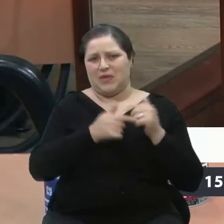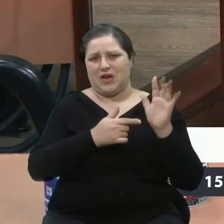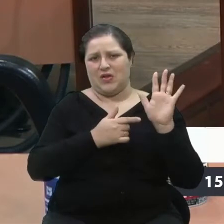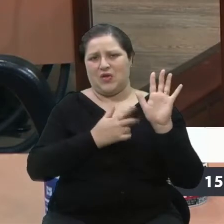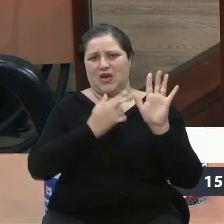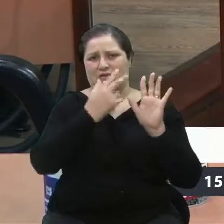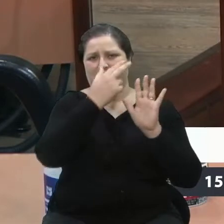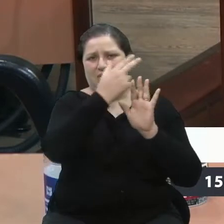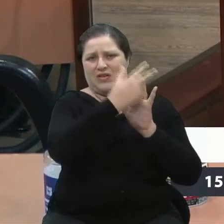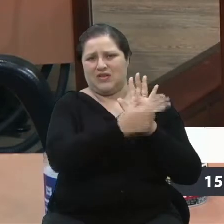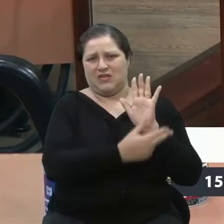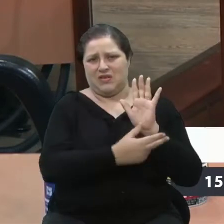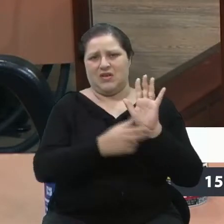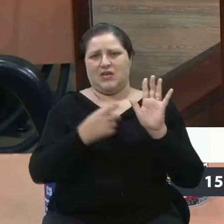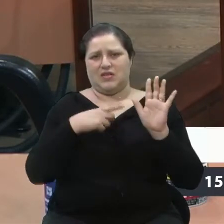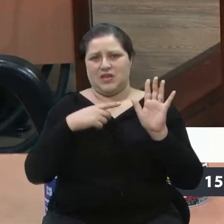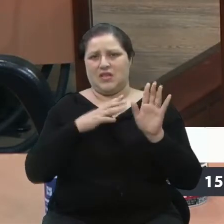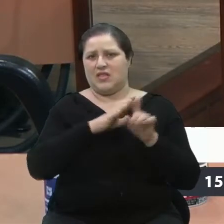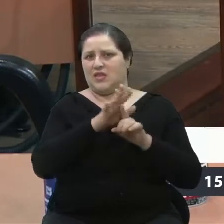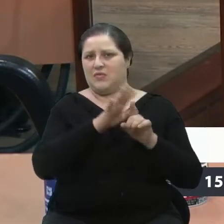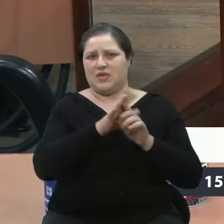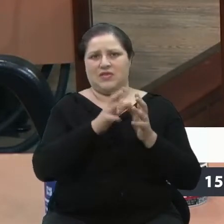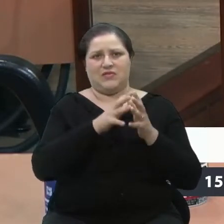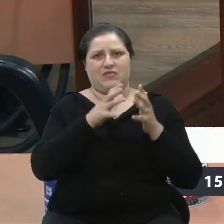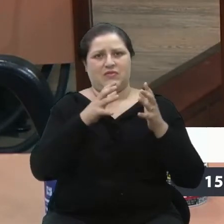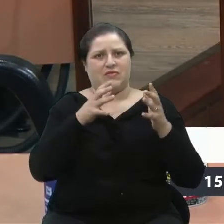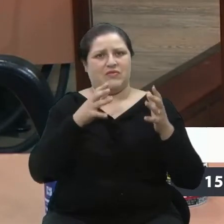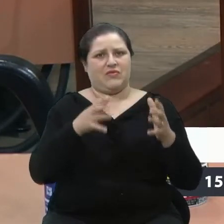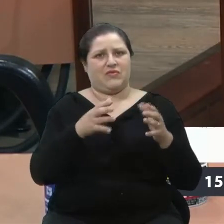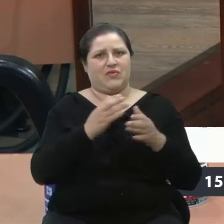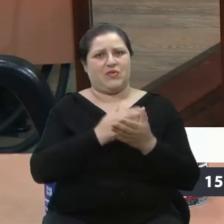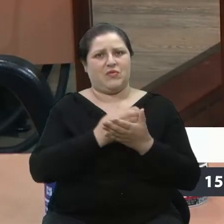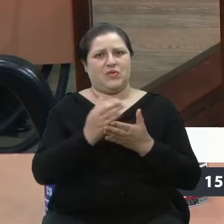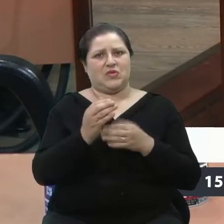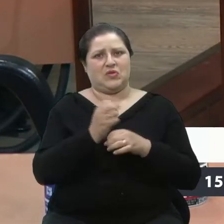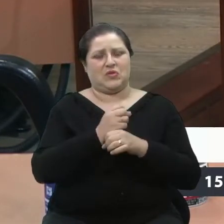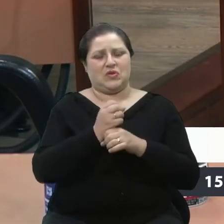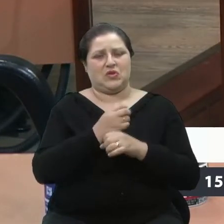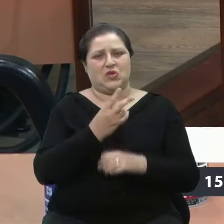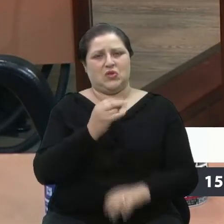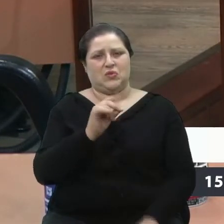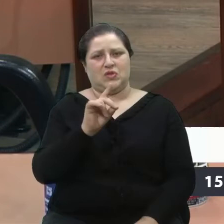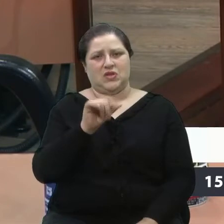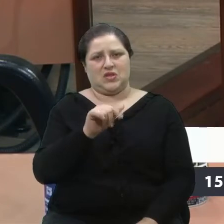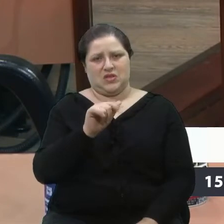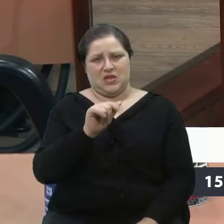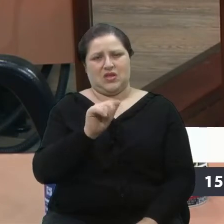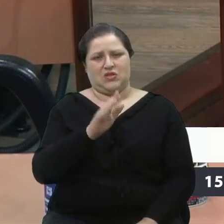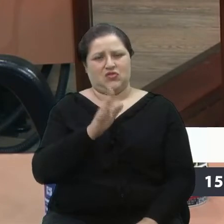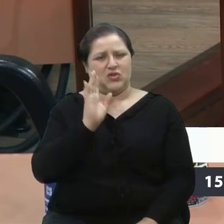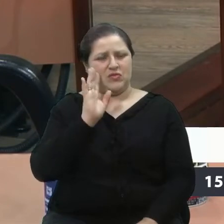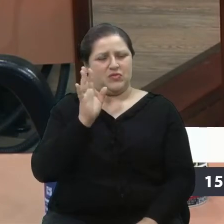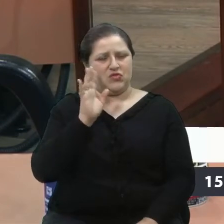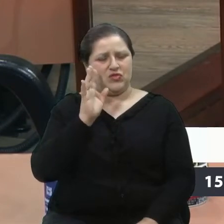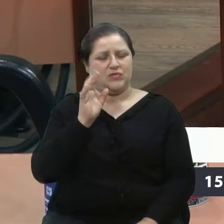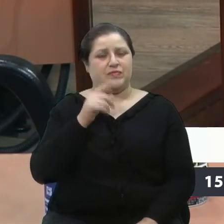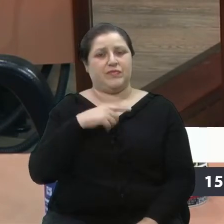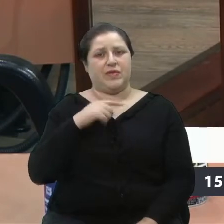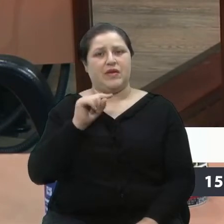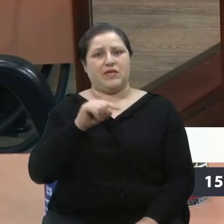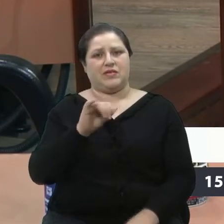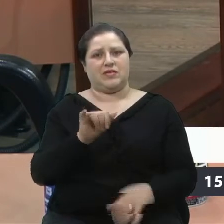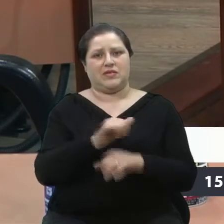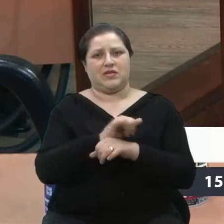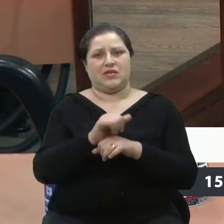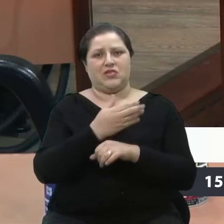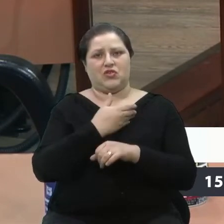demanda, perdão, represada aqui desde 2017, imagino. Então, essa é uma alternativa que o governo